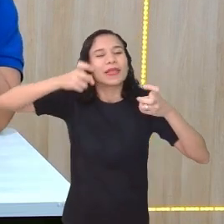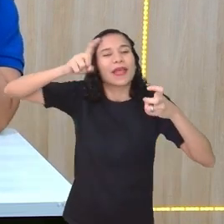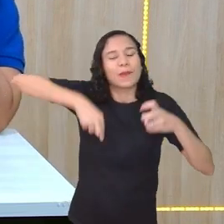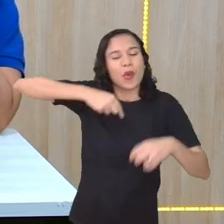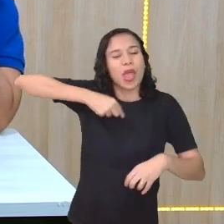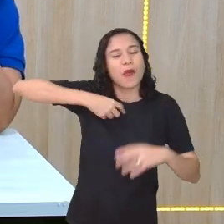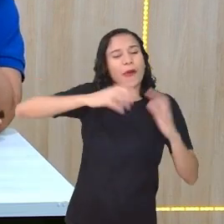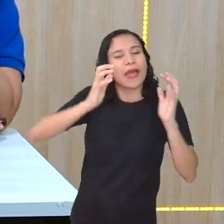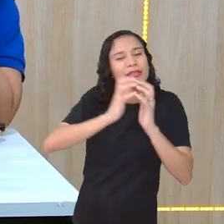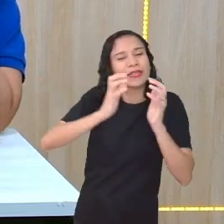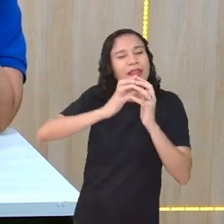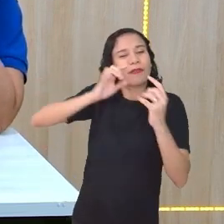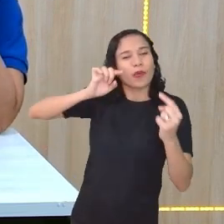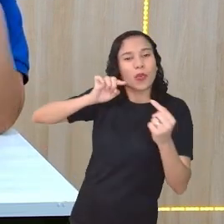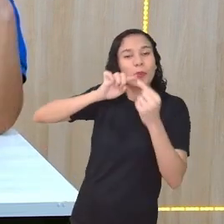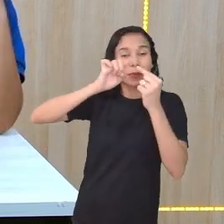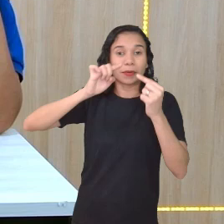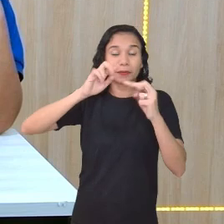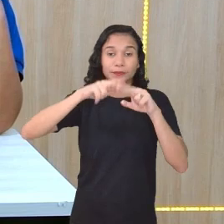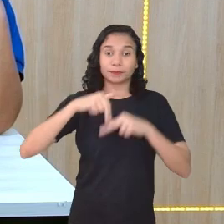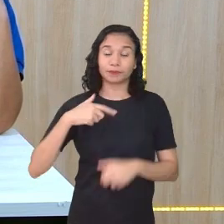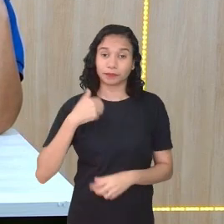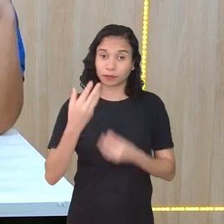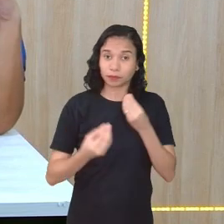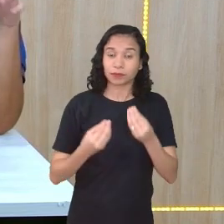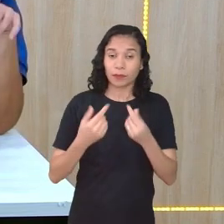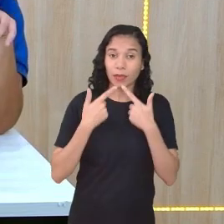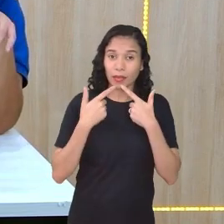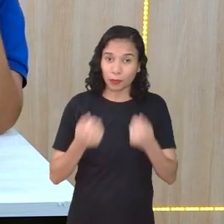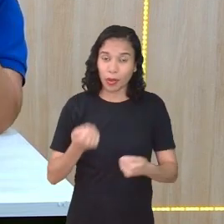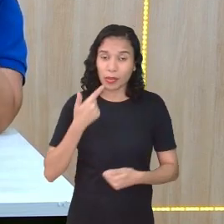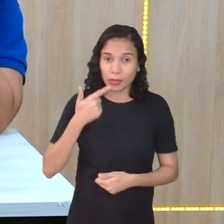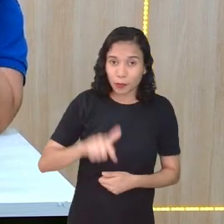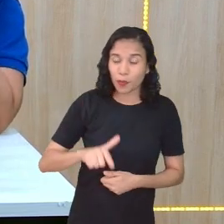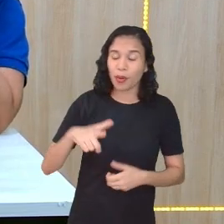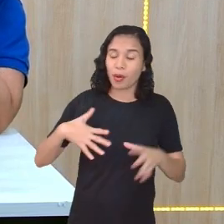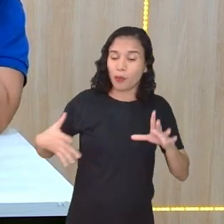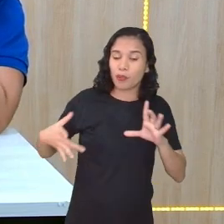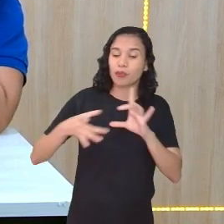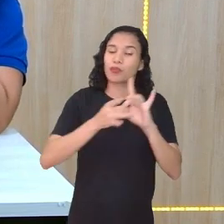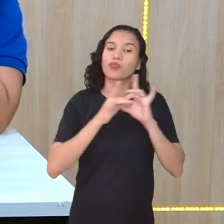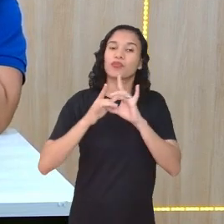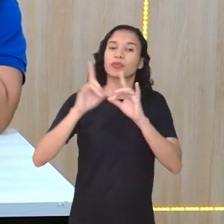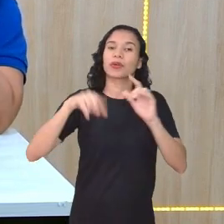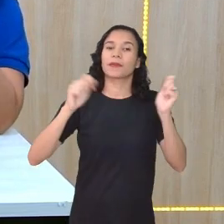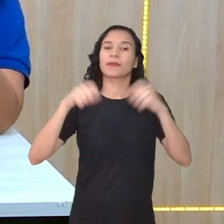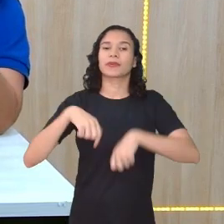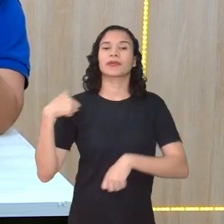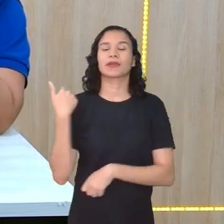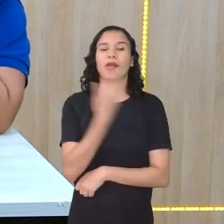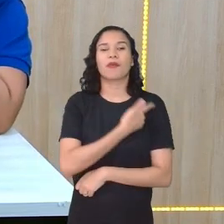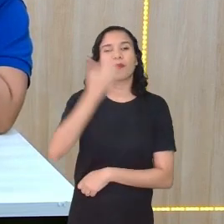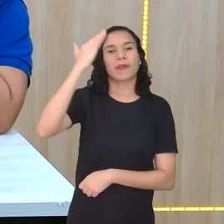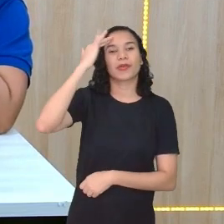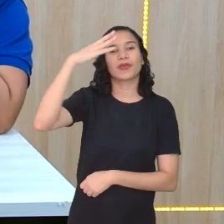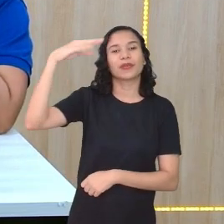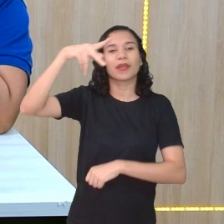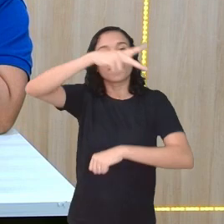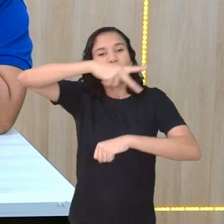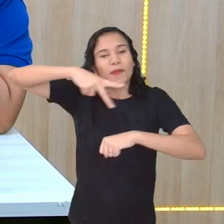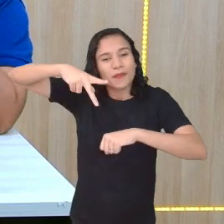Recife. Mas, então, porque a linguagem e a língua compartilhada são um dos critérios para que a gente entenda uma nação.